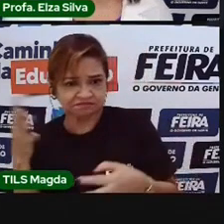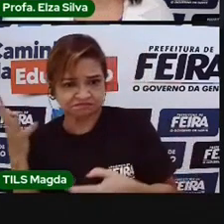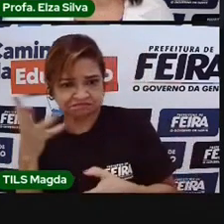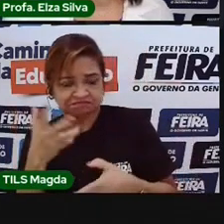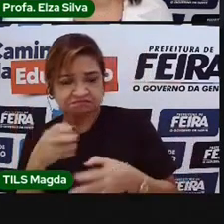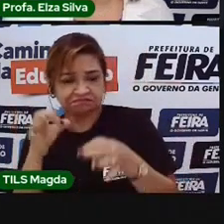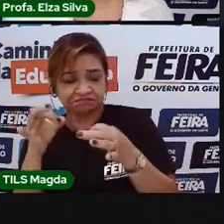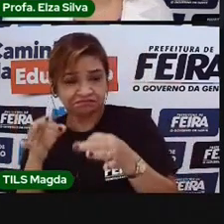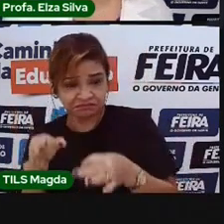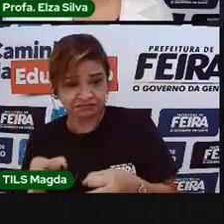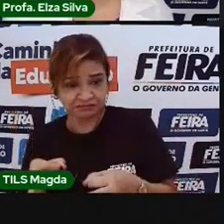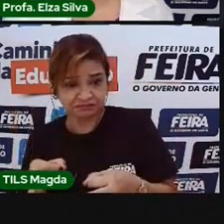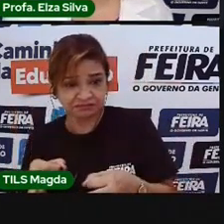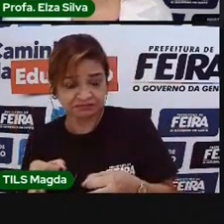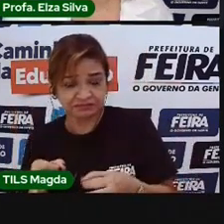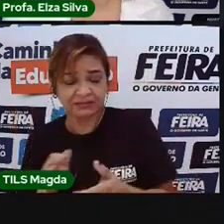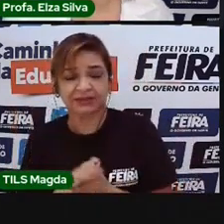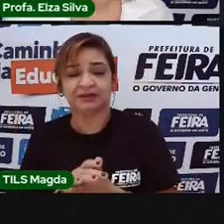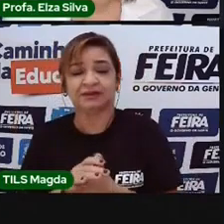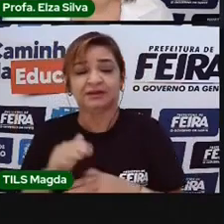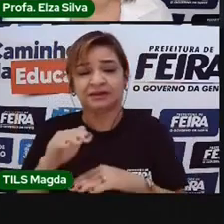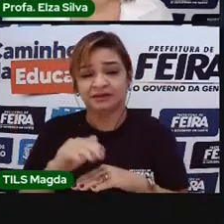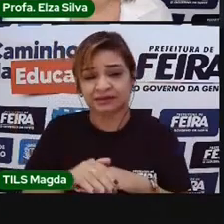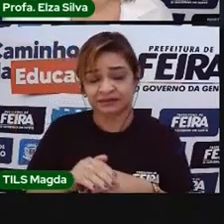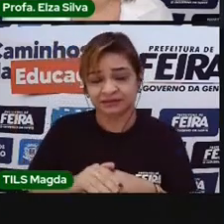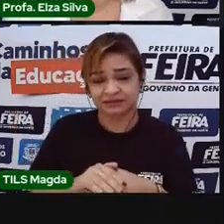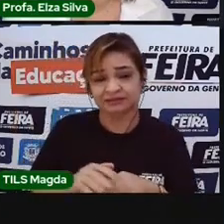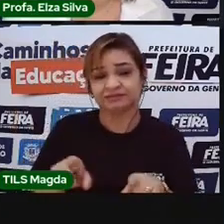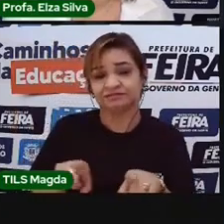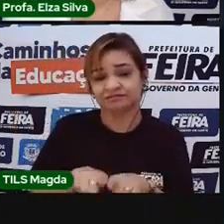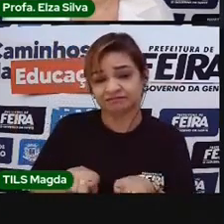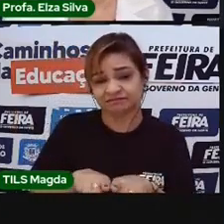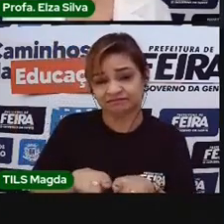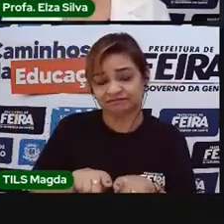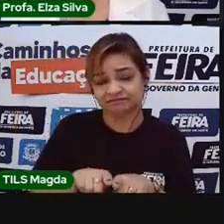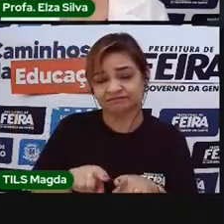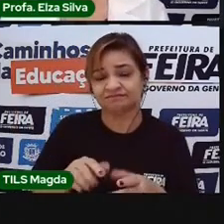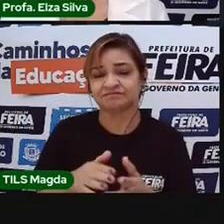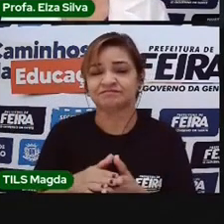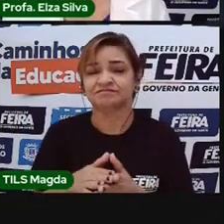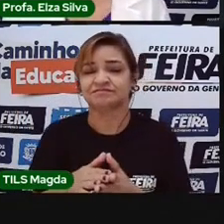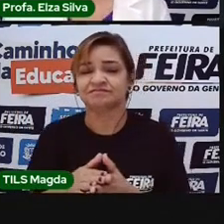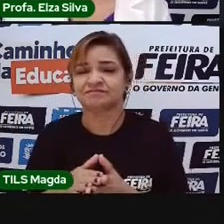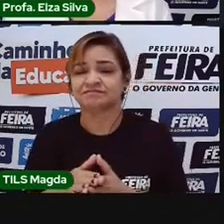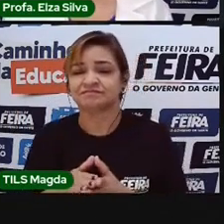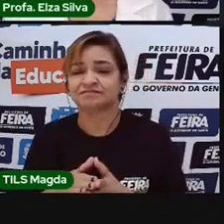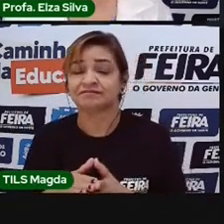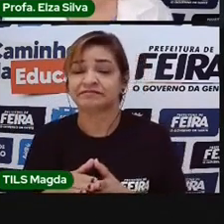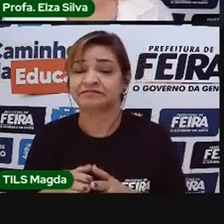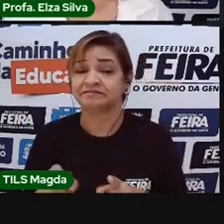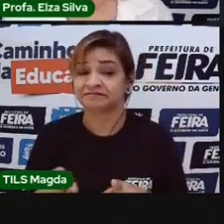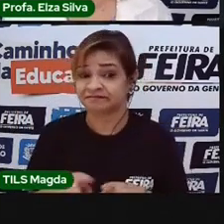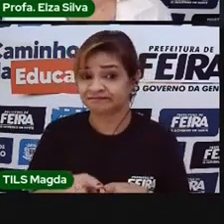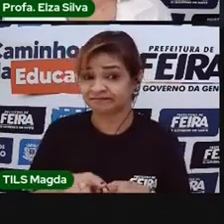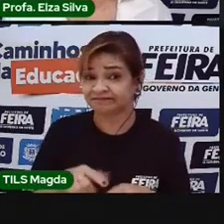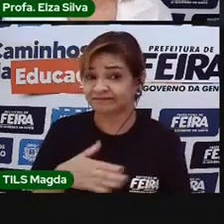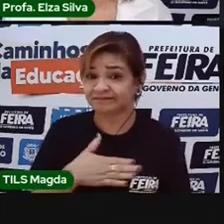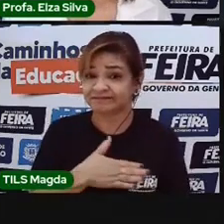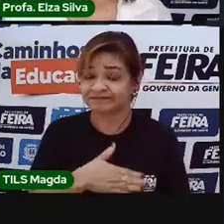tênis já foi também aportuguesada. E finalmente o momento que a gente mais gosta,